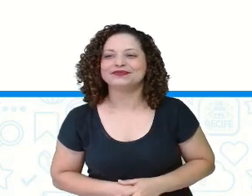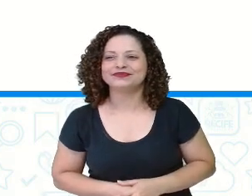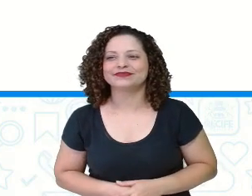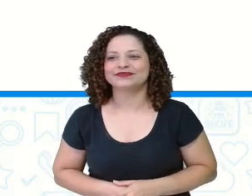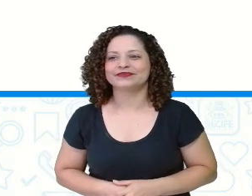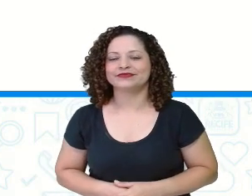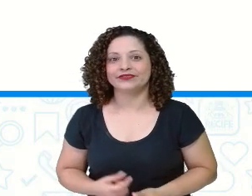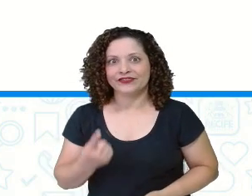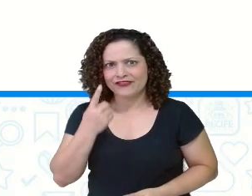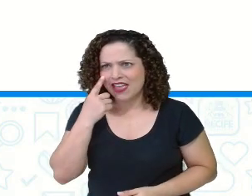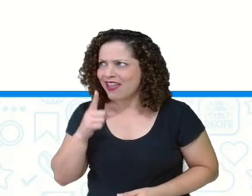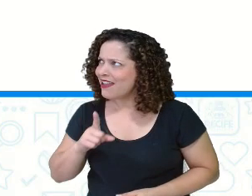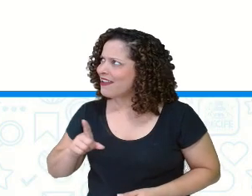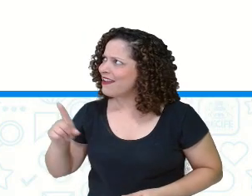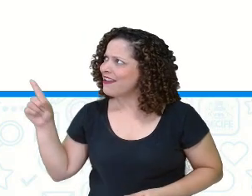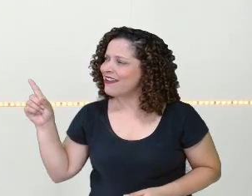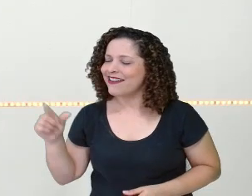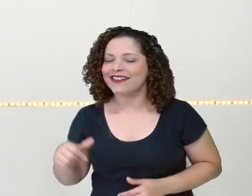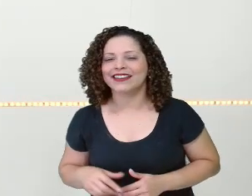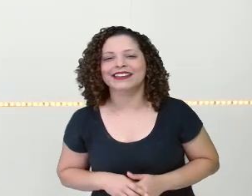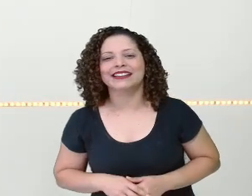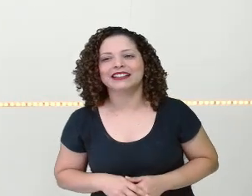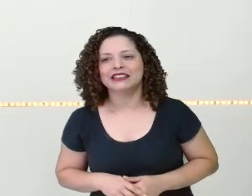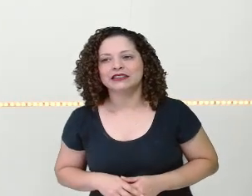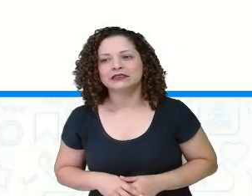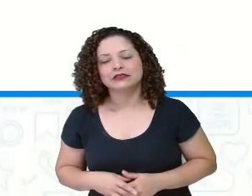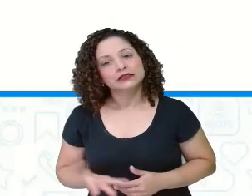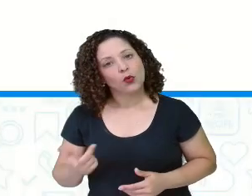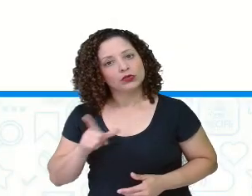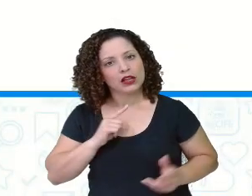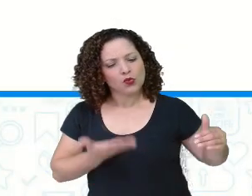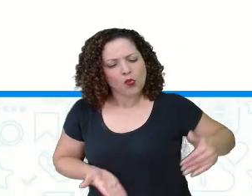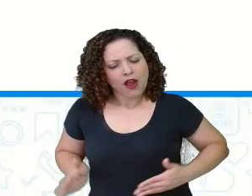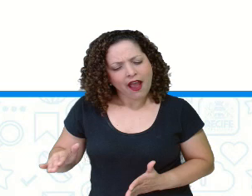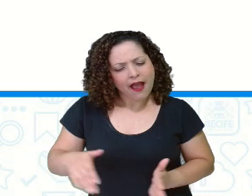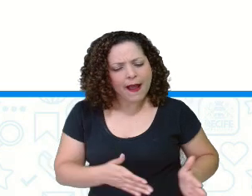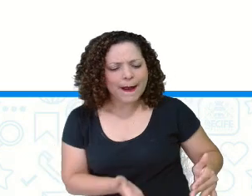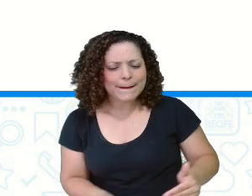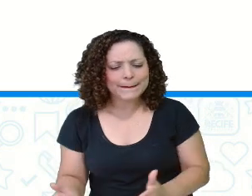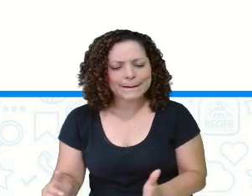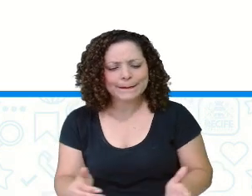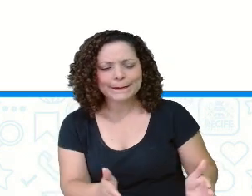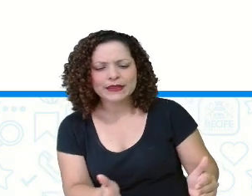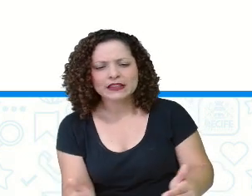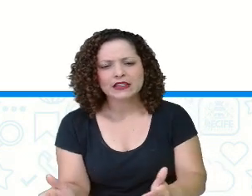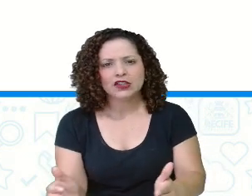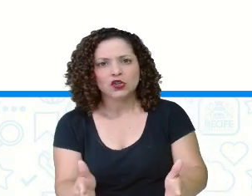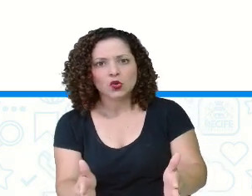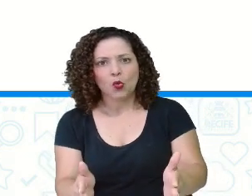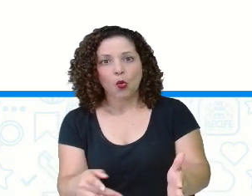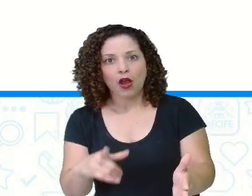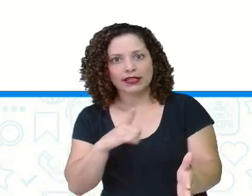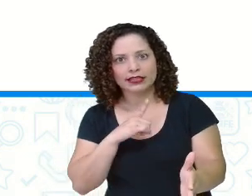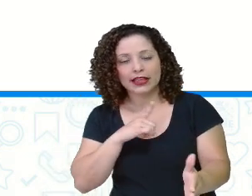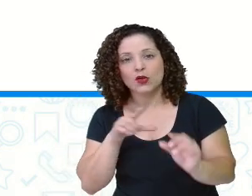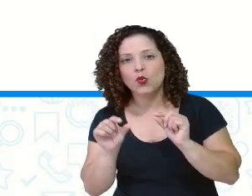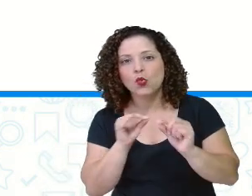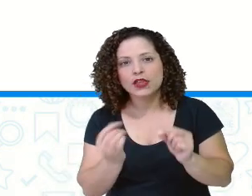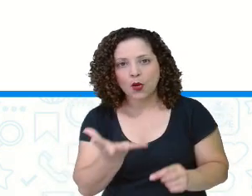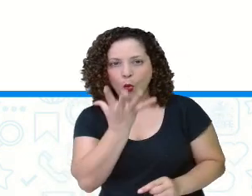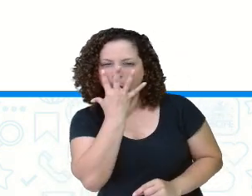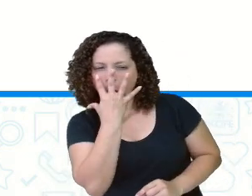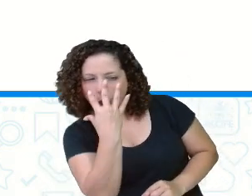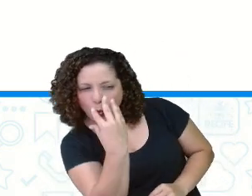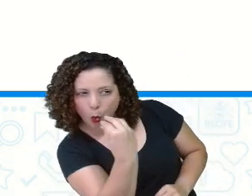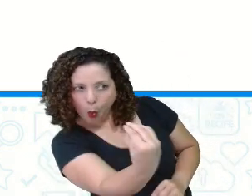Olha, eu passei demais agora. No caminho, um grande lobo mau aparece